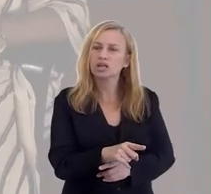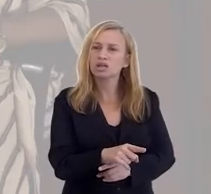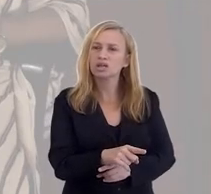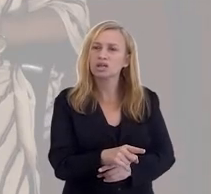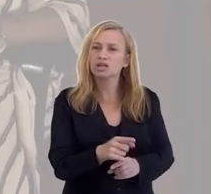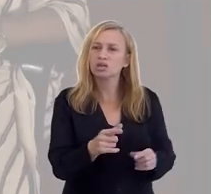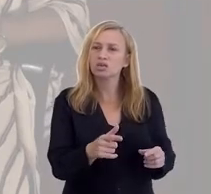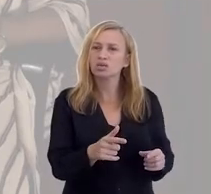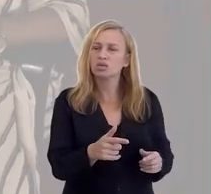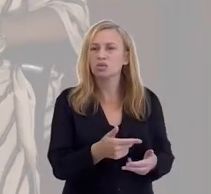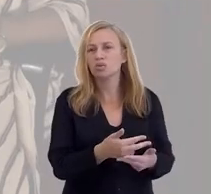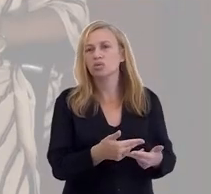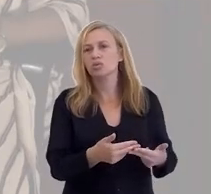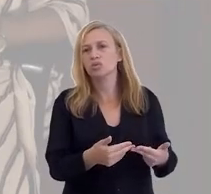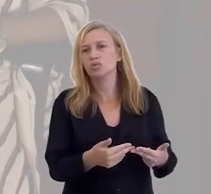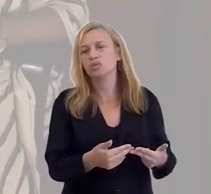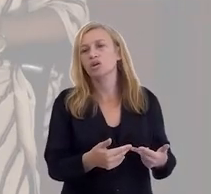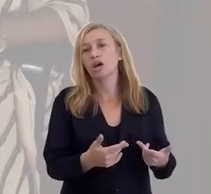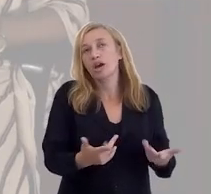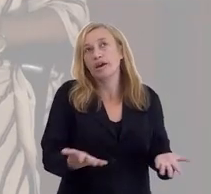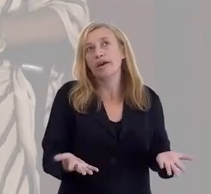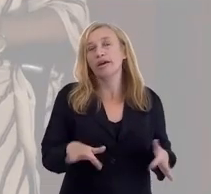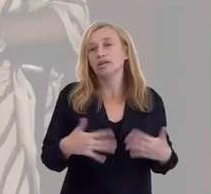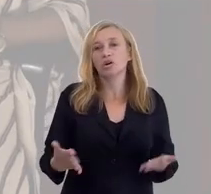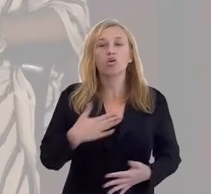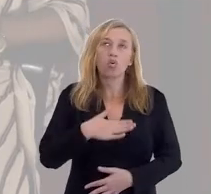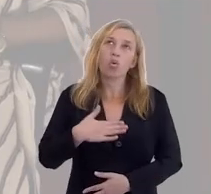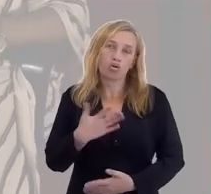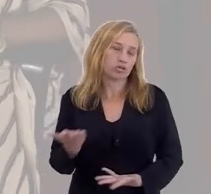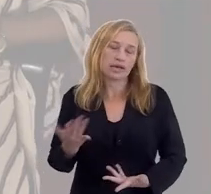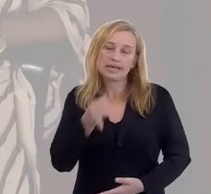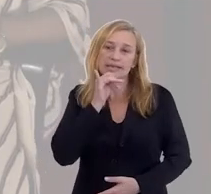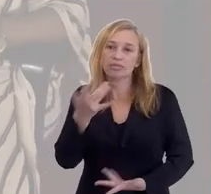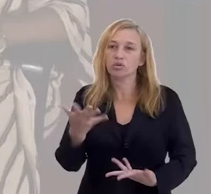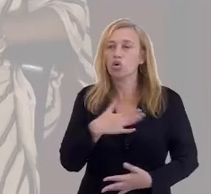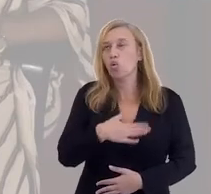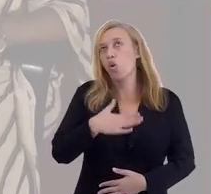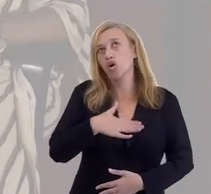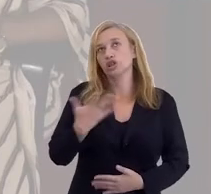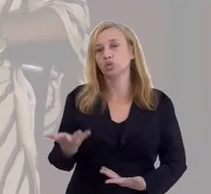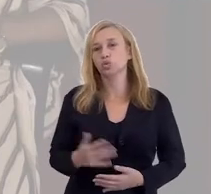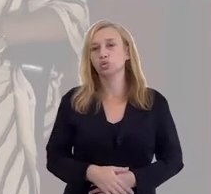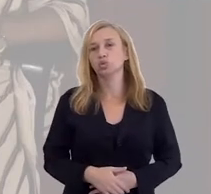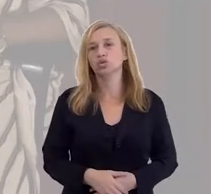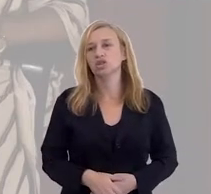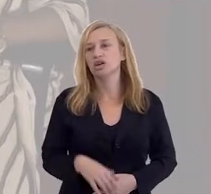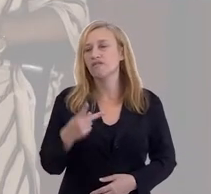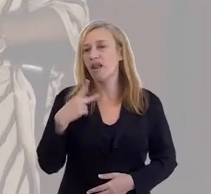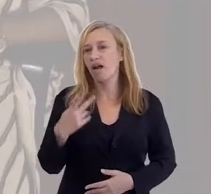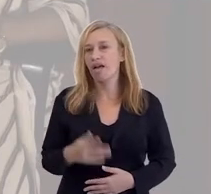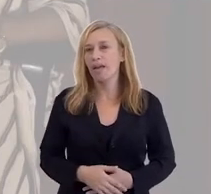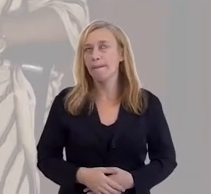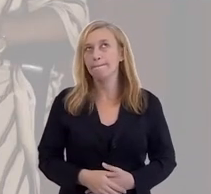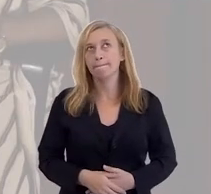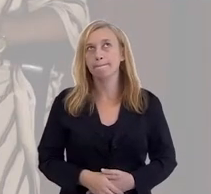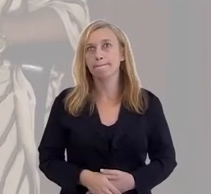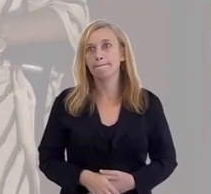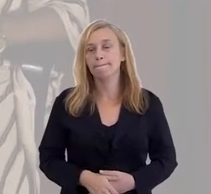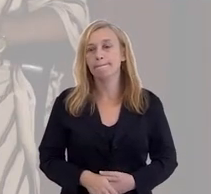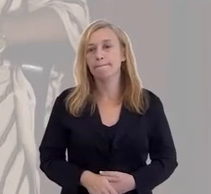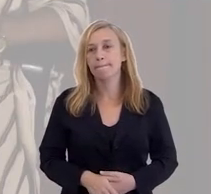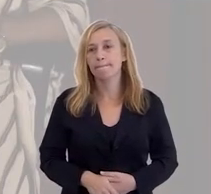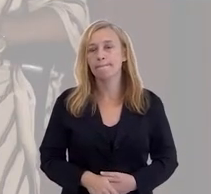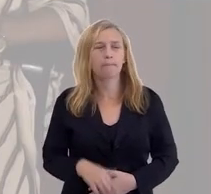regiões que satisfaçam eles. Então eu tenho um gosto qualquer. Eu gosto de, vou falar uma coisa assim,